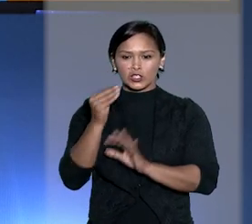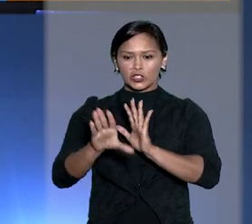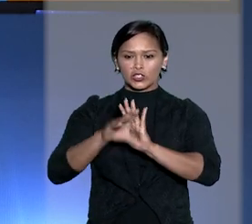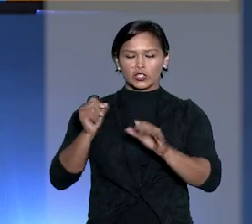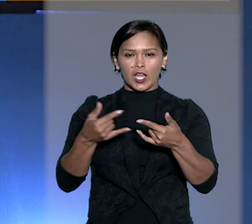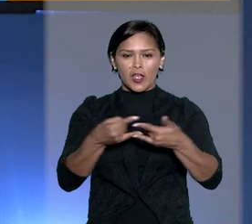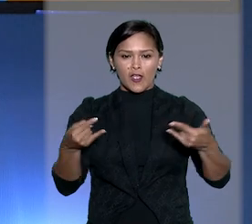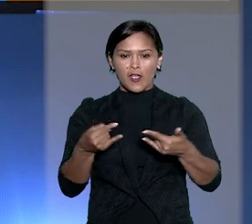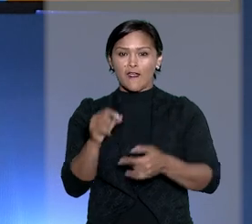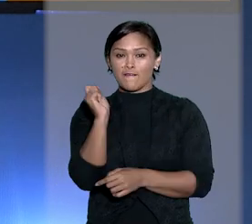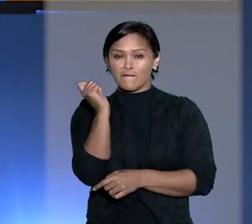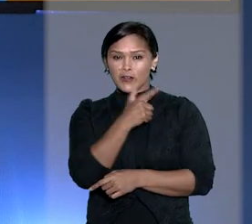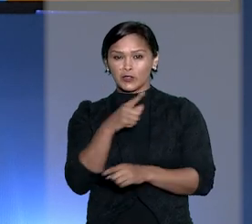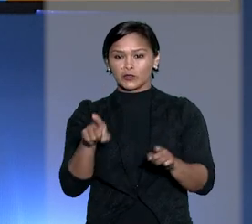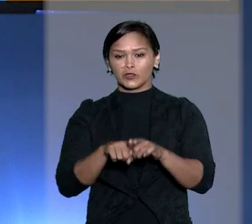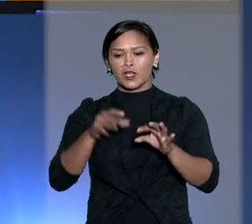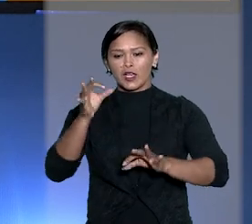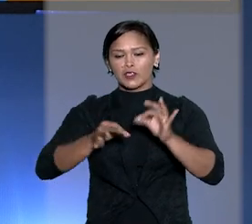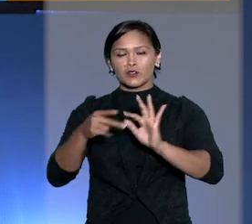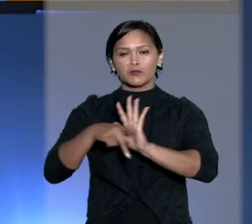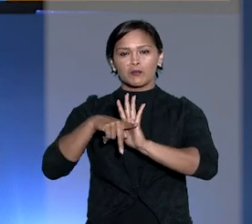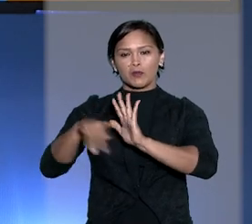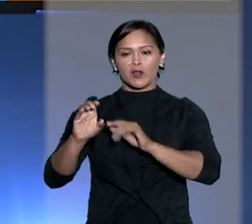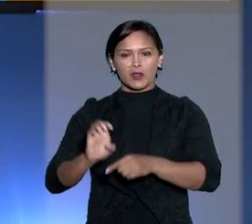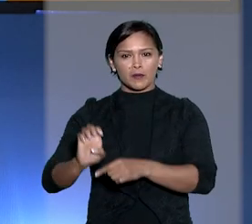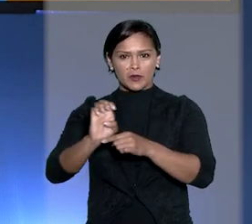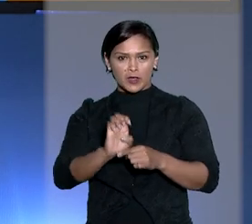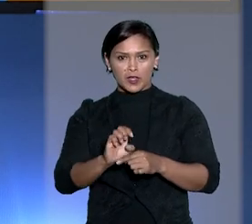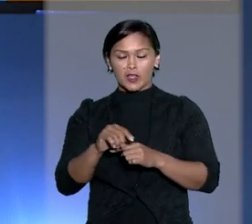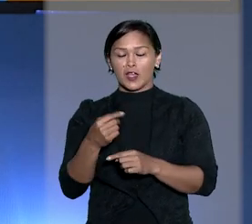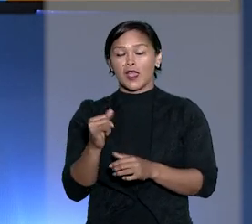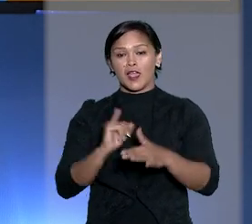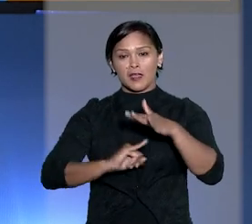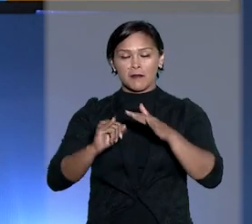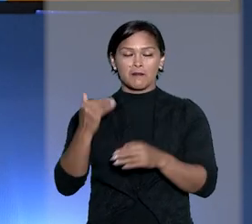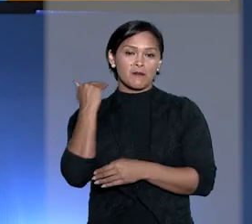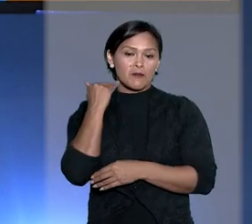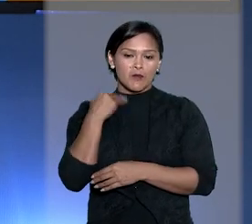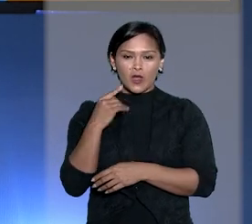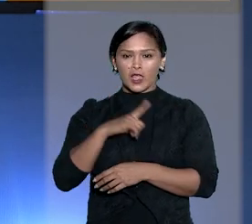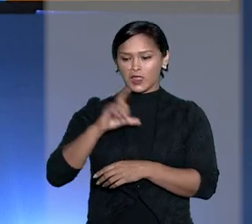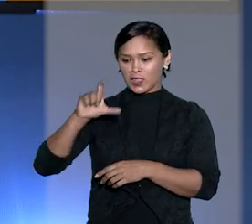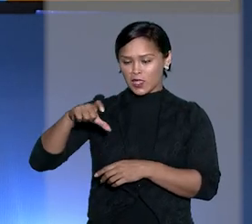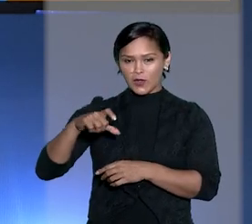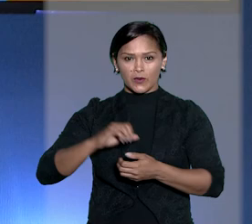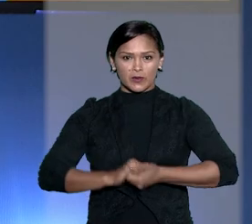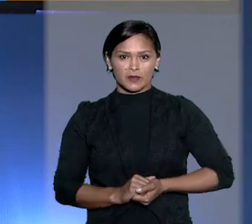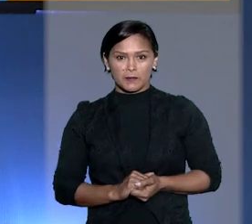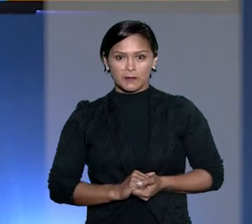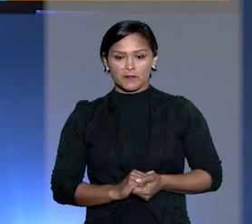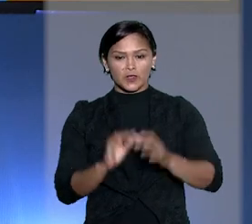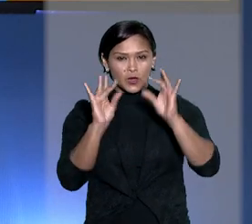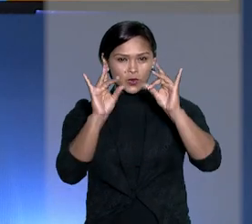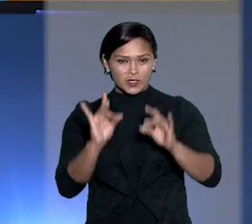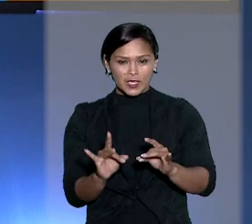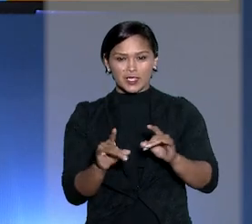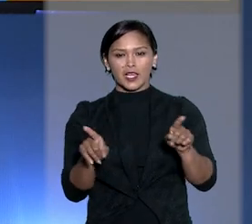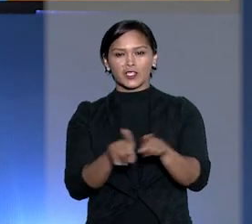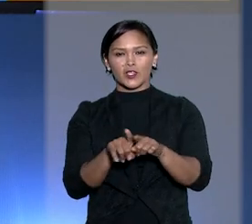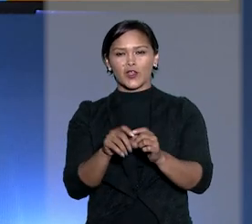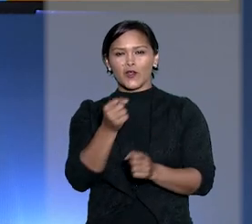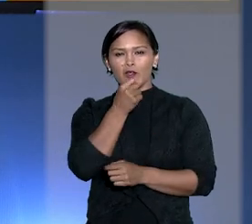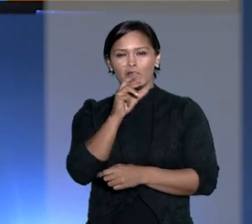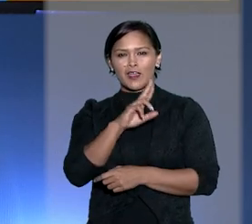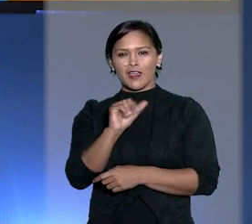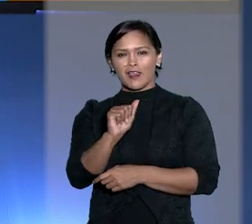de saque de cheque falso é do juízo do local da agência onde a vítima tem conta bancária. Os detalhes